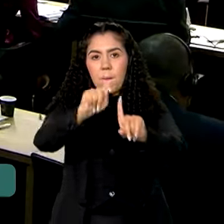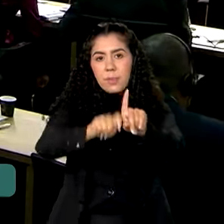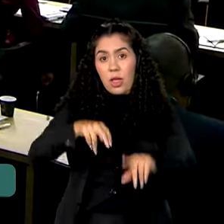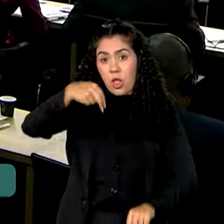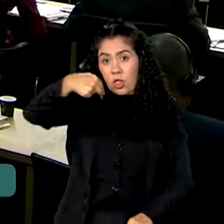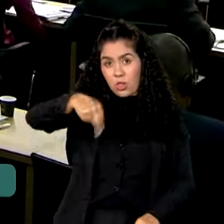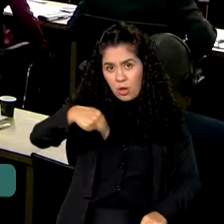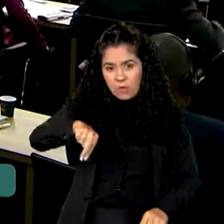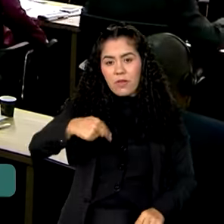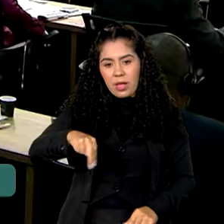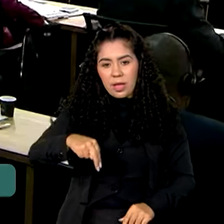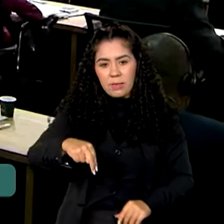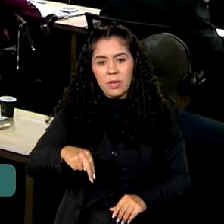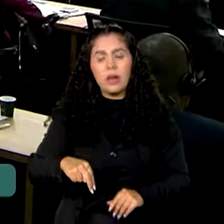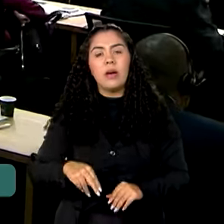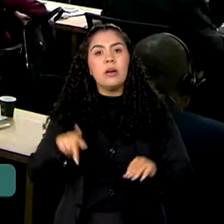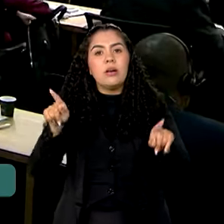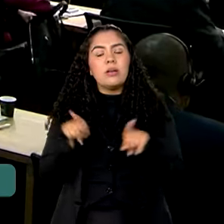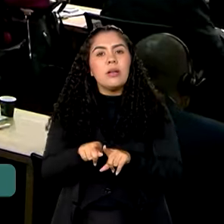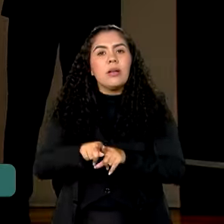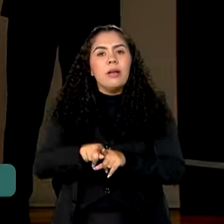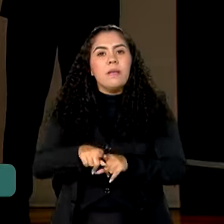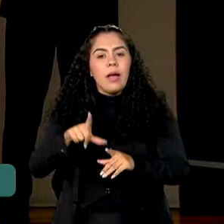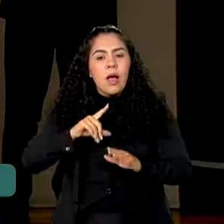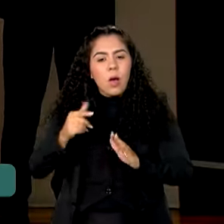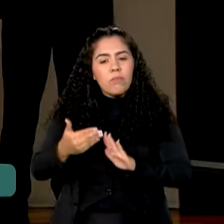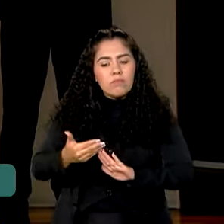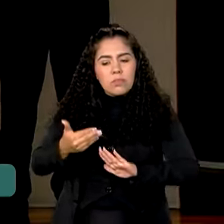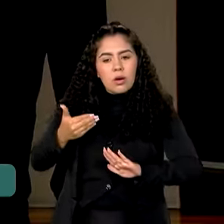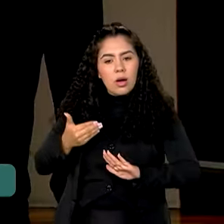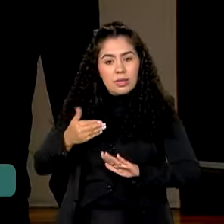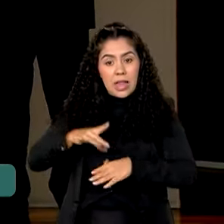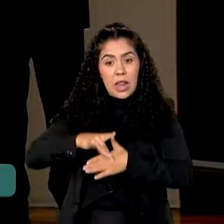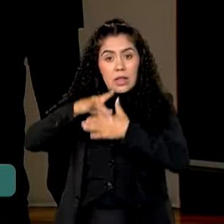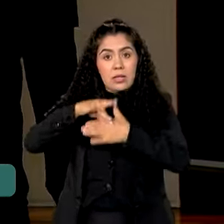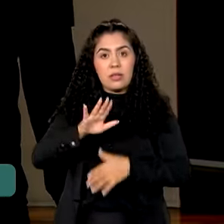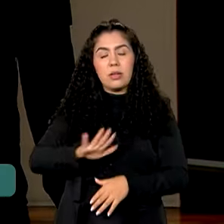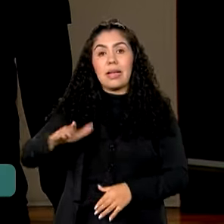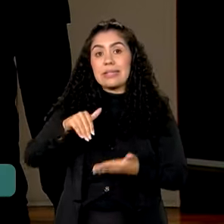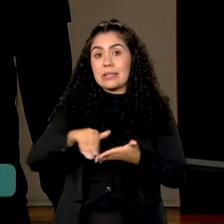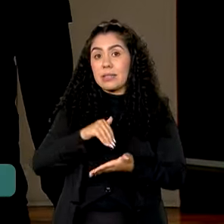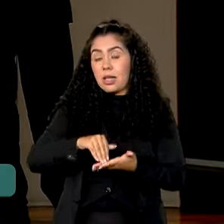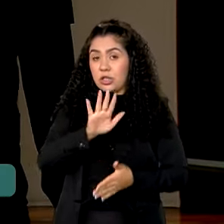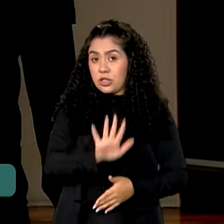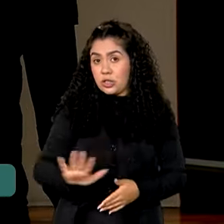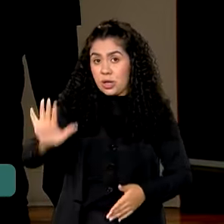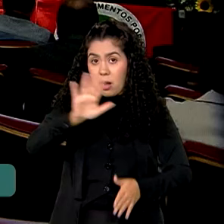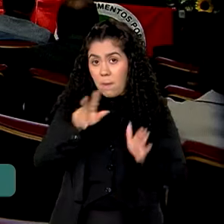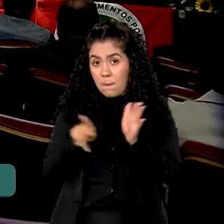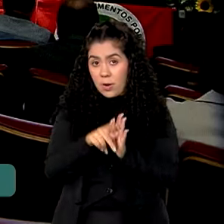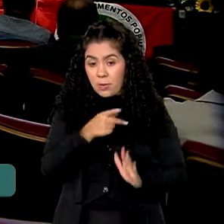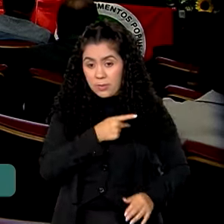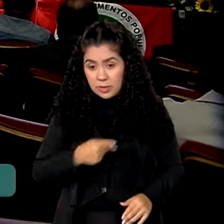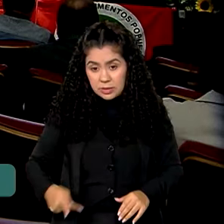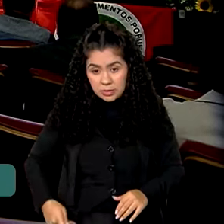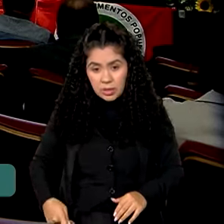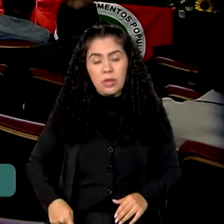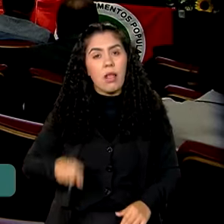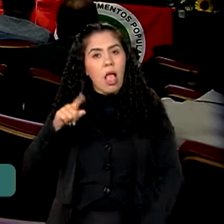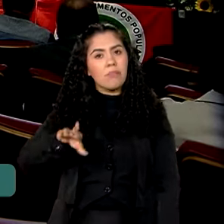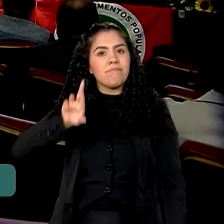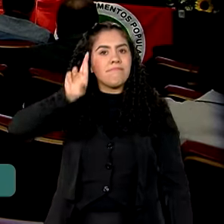vésperas da Cúpula de Líderes do G20. A Secretaria-Geral da Presidência da República é a